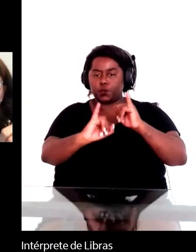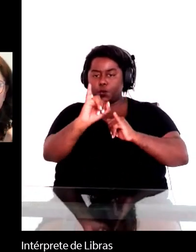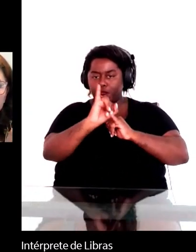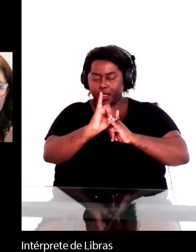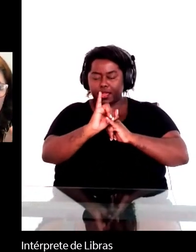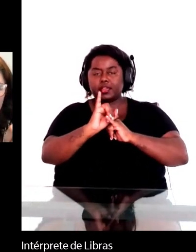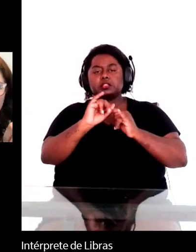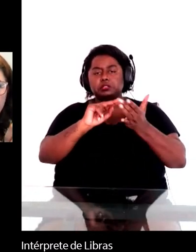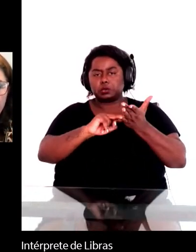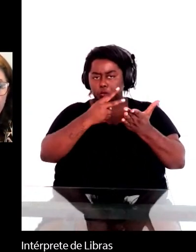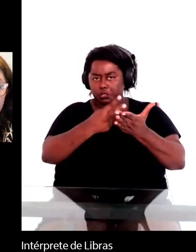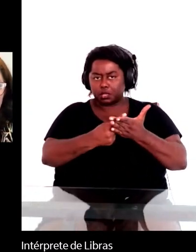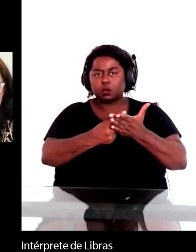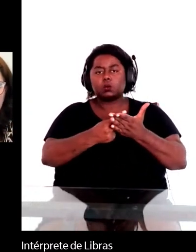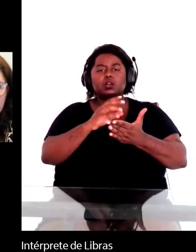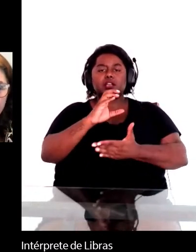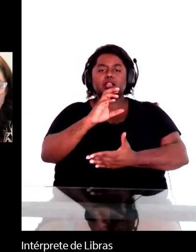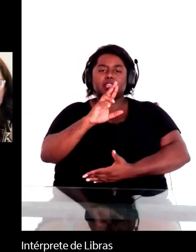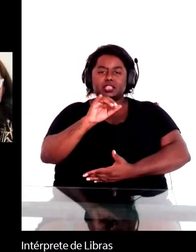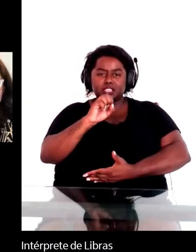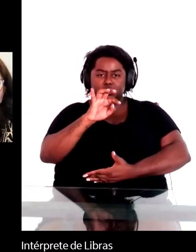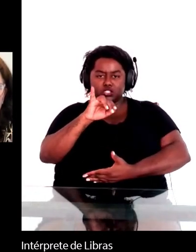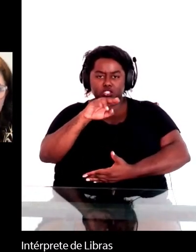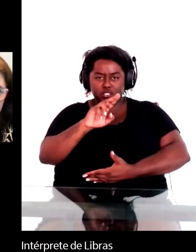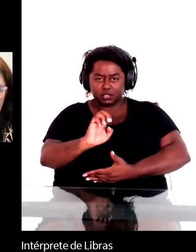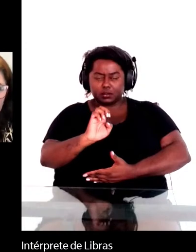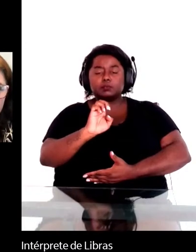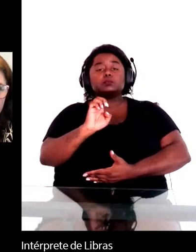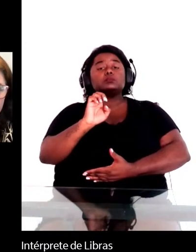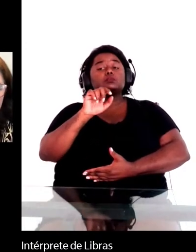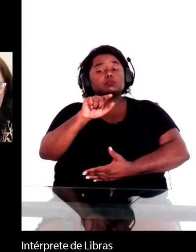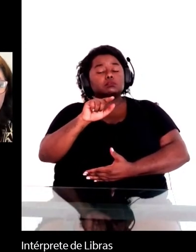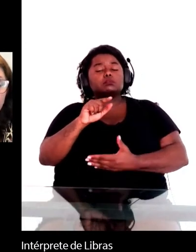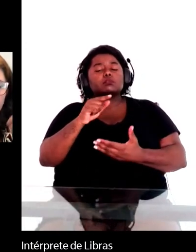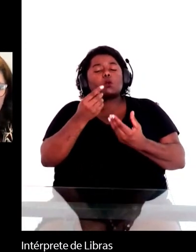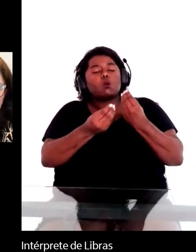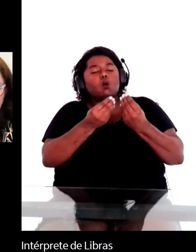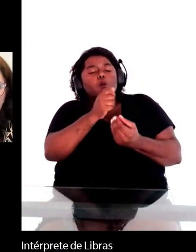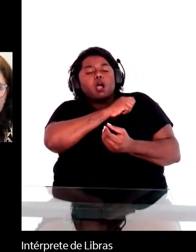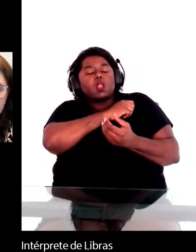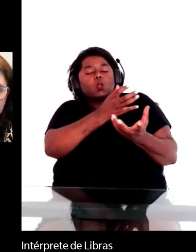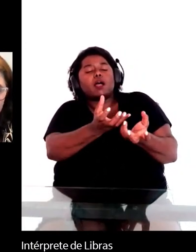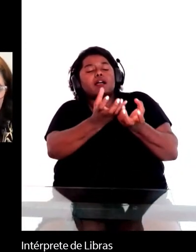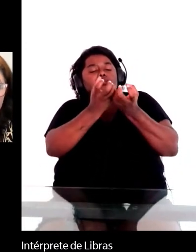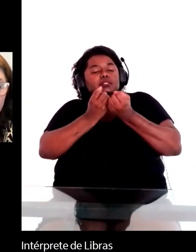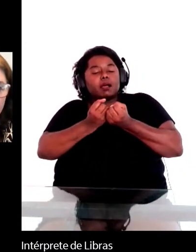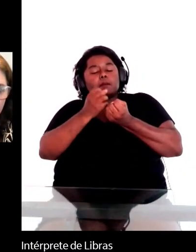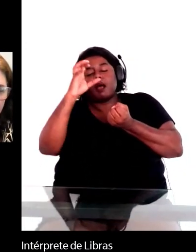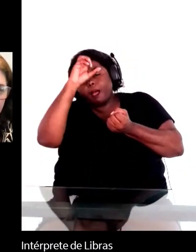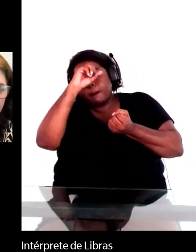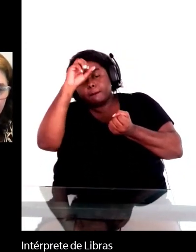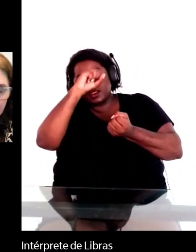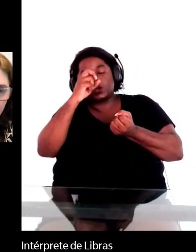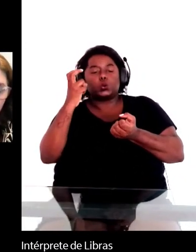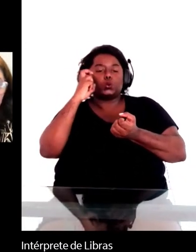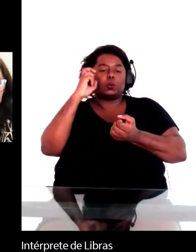como que os alunos recebem e aprendem a cultura brasileira a partir desse vocabulário